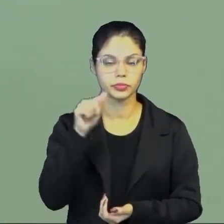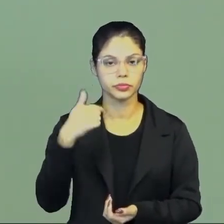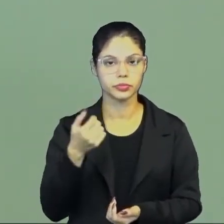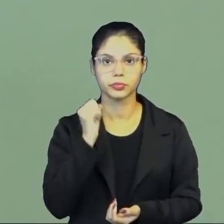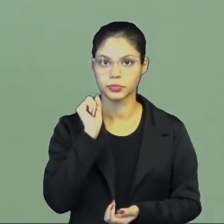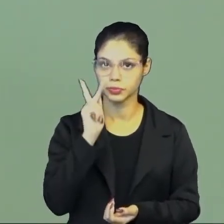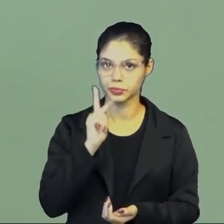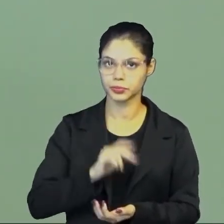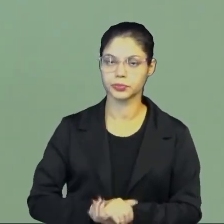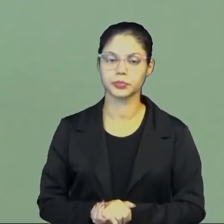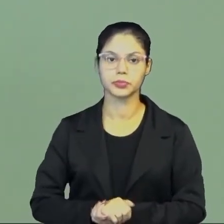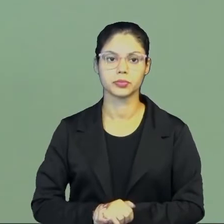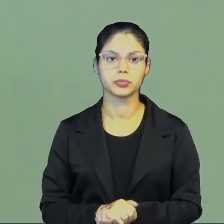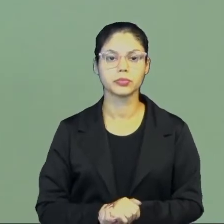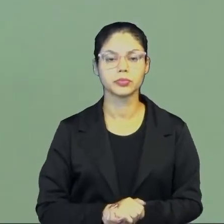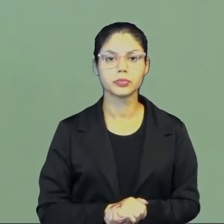aulas.